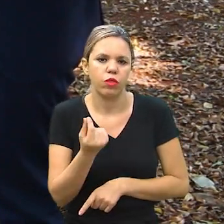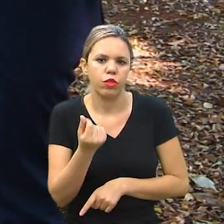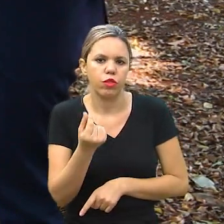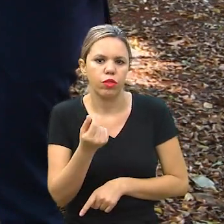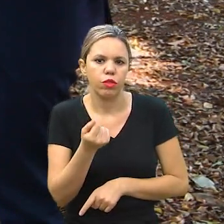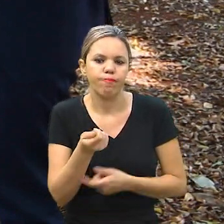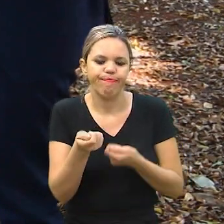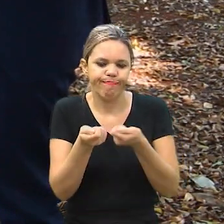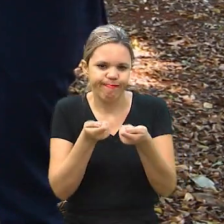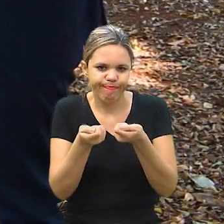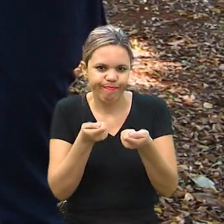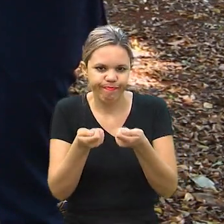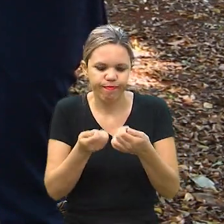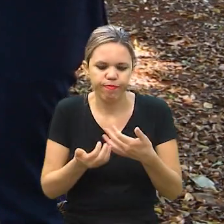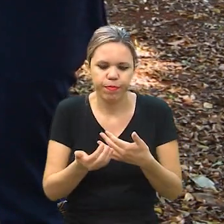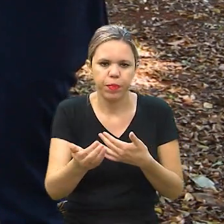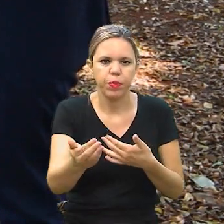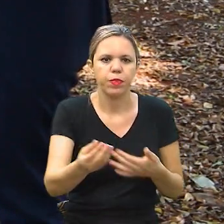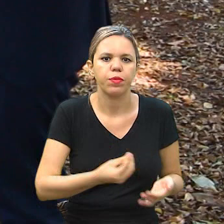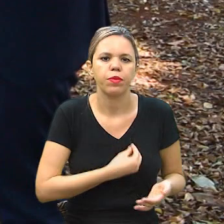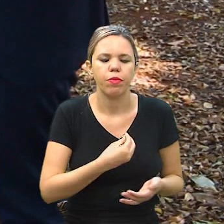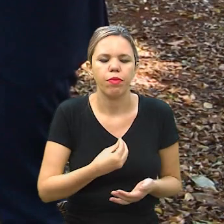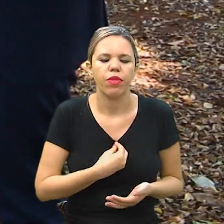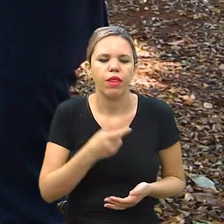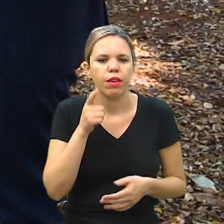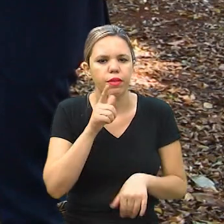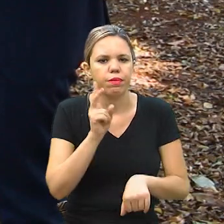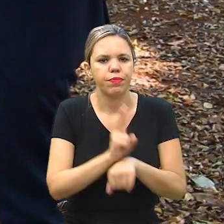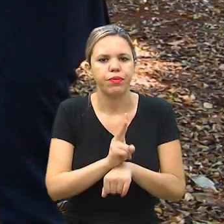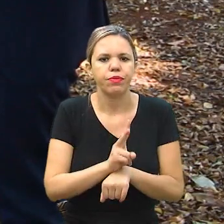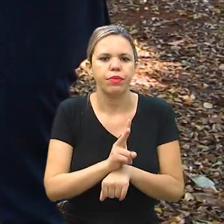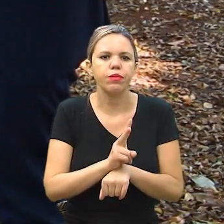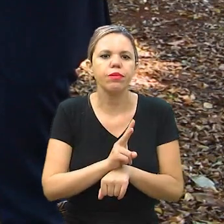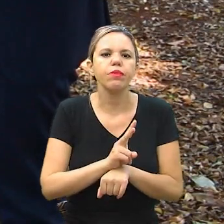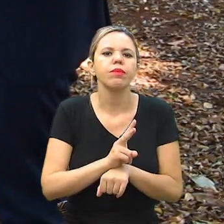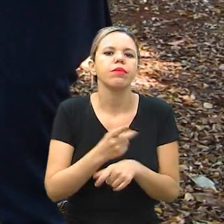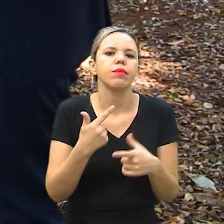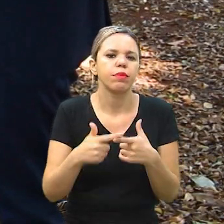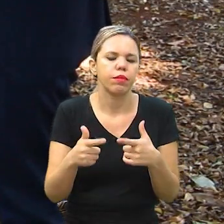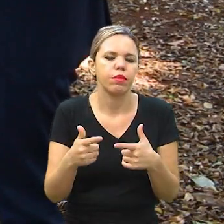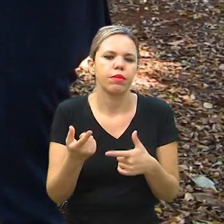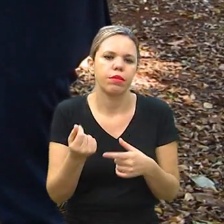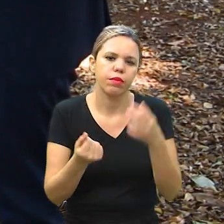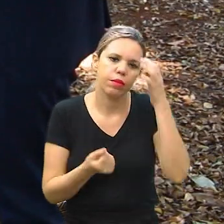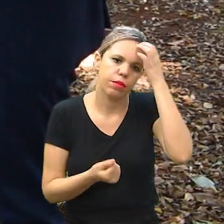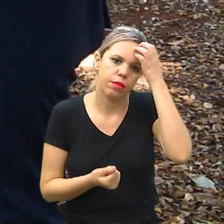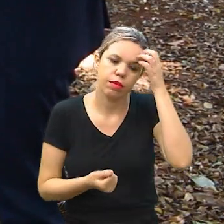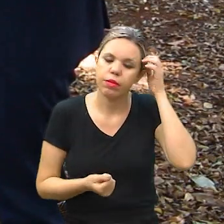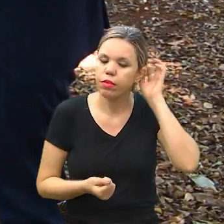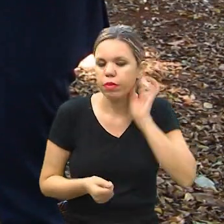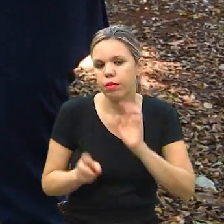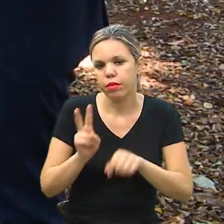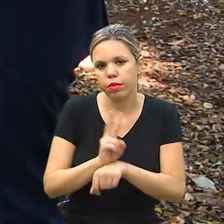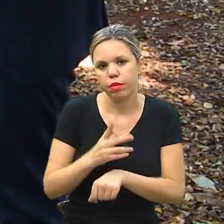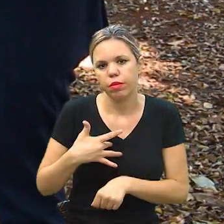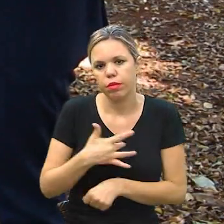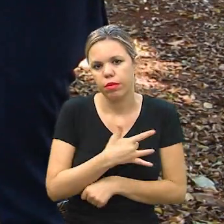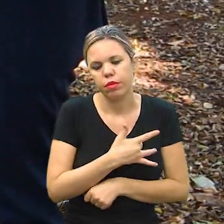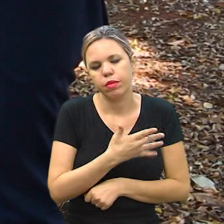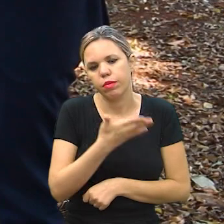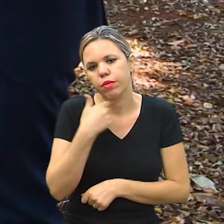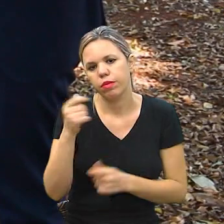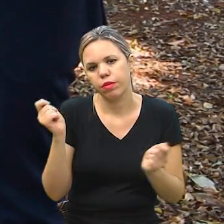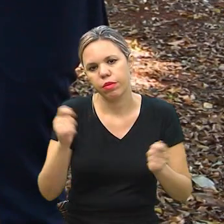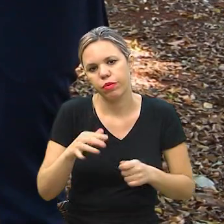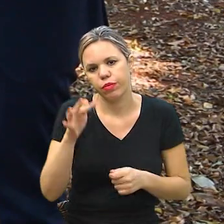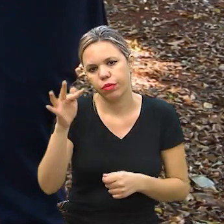ao longo da vida para poder, já que esse é um programa de finanças, para manter essa saúde e uma melhor